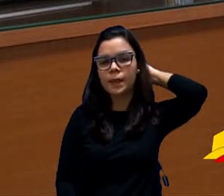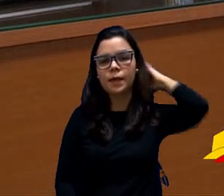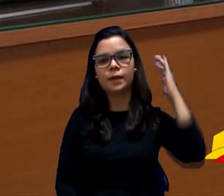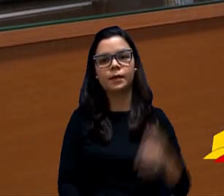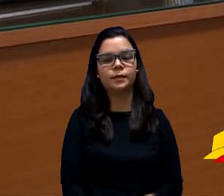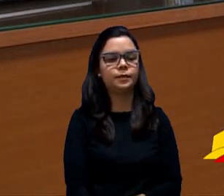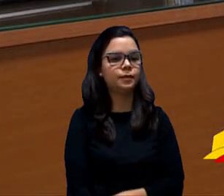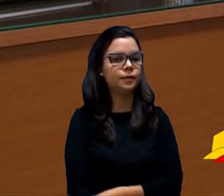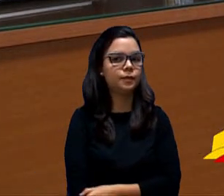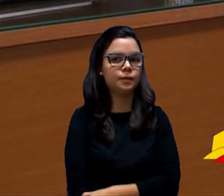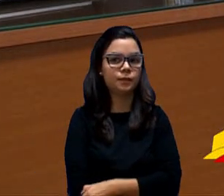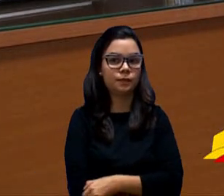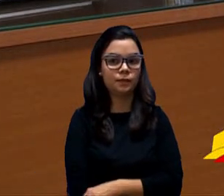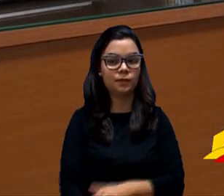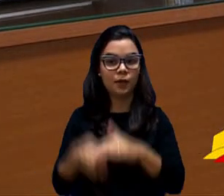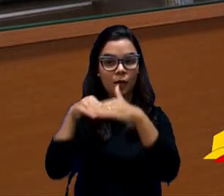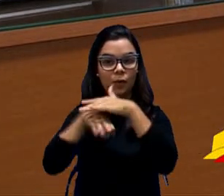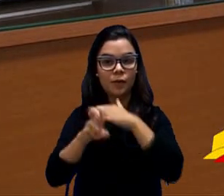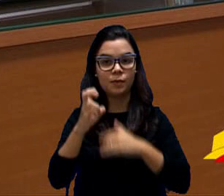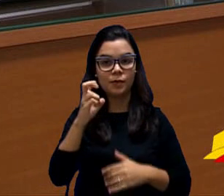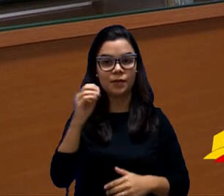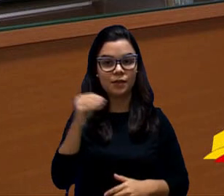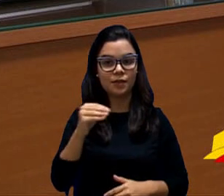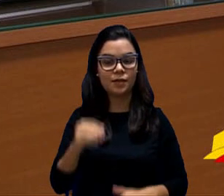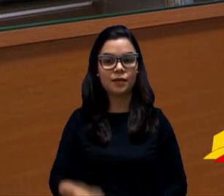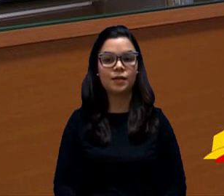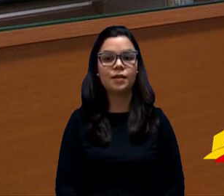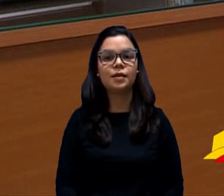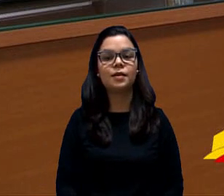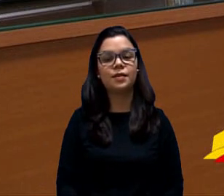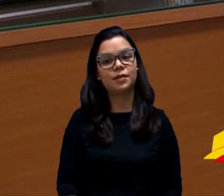Guarda meus cinco aí. Temos lá praticamente cinco minutos, Vossa Excelência.